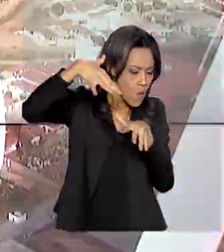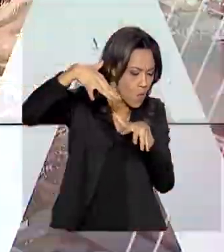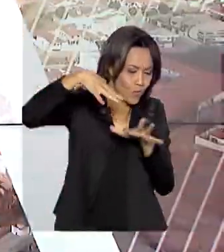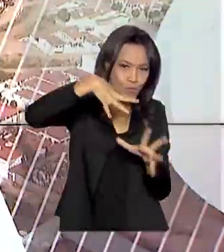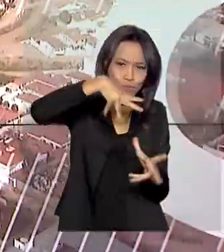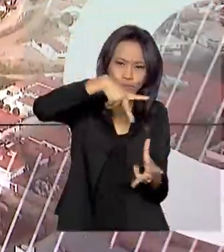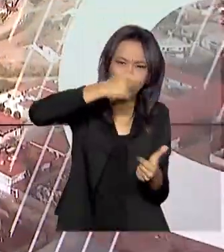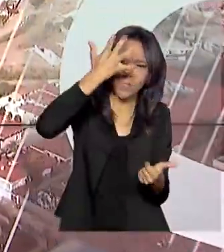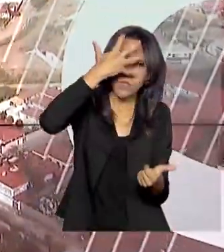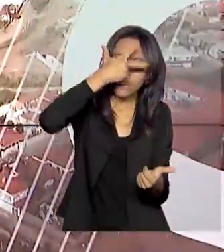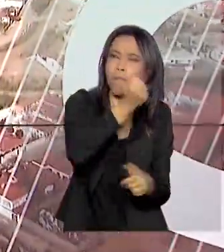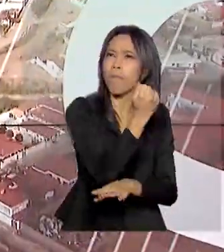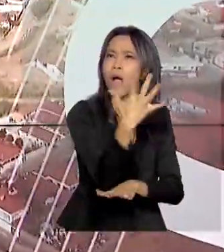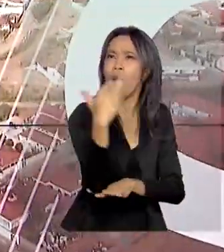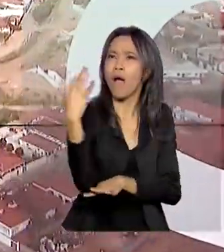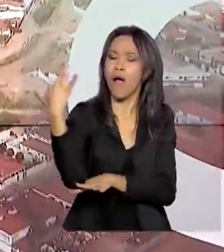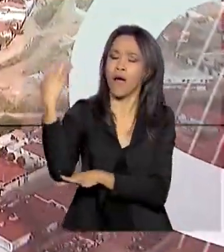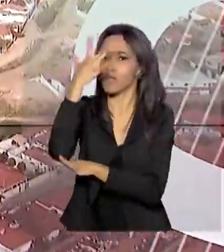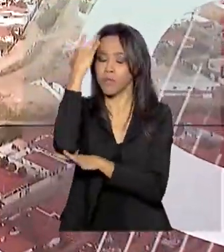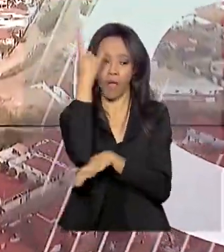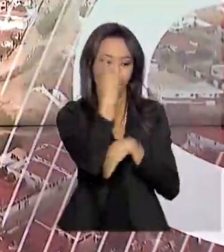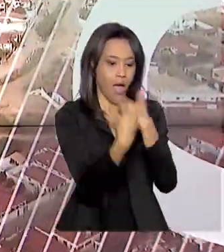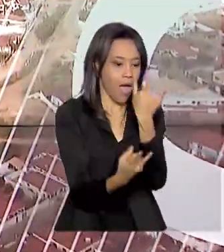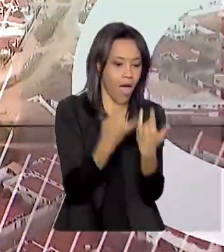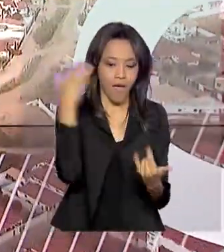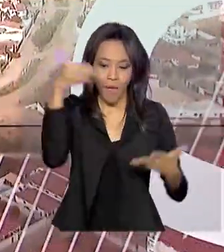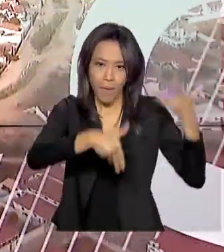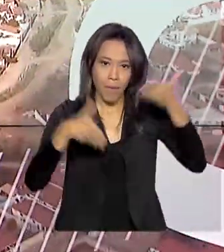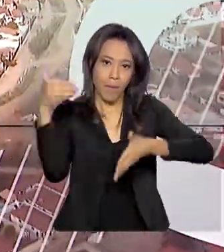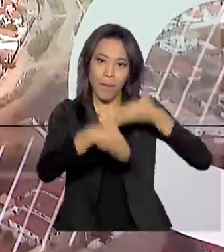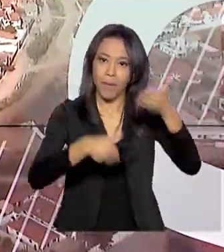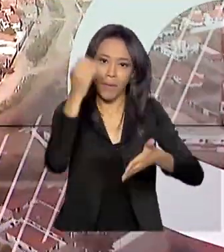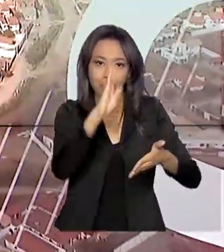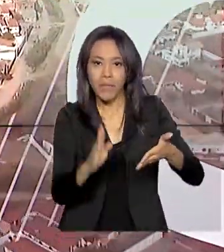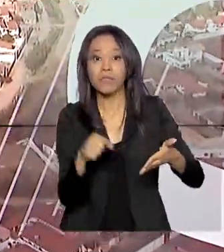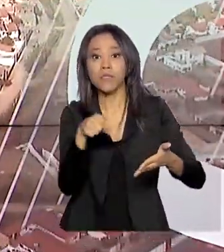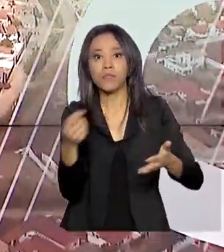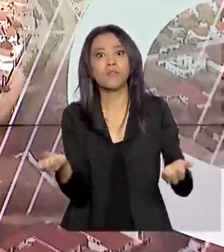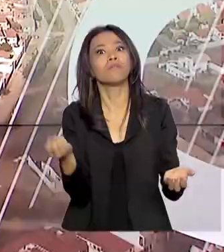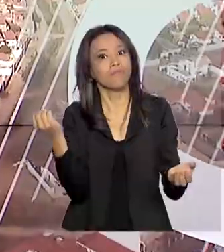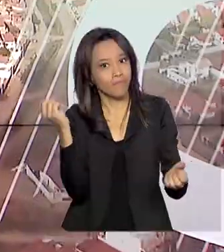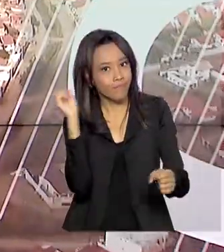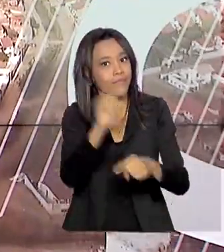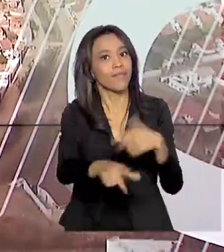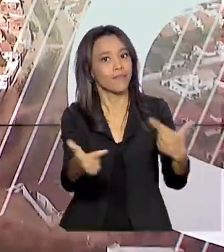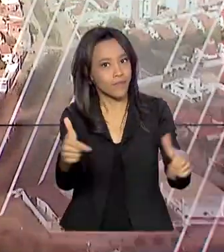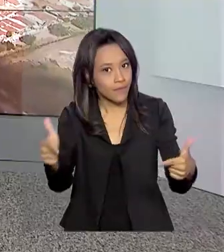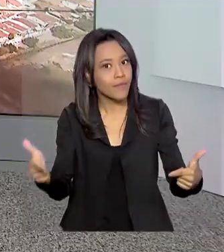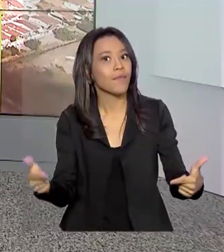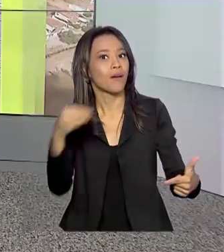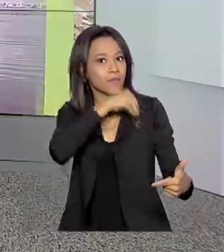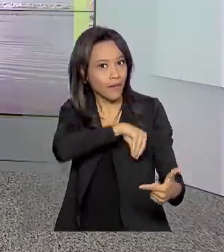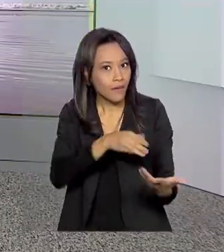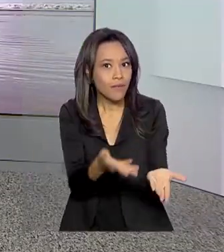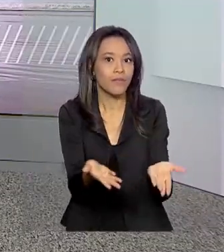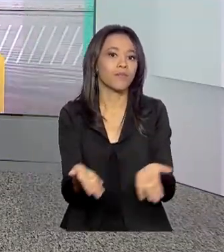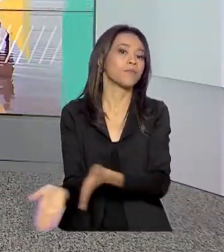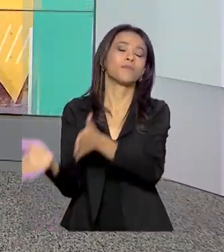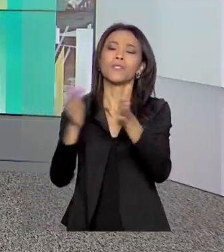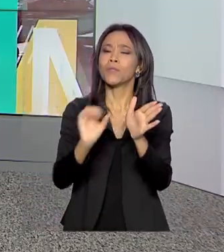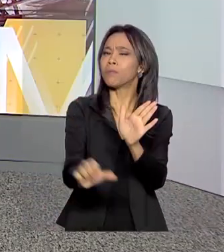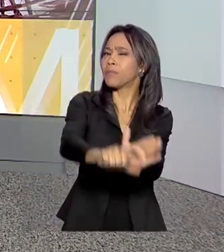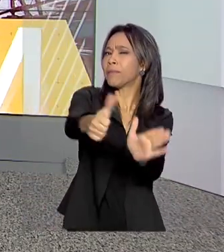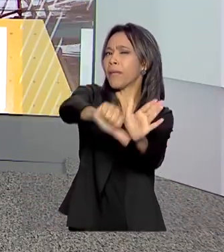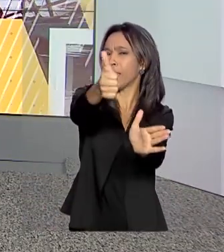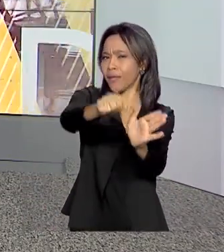belas paisagens que atraem muitos visitantes. Um setor que gera emprego e renda. E os primeiros frutos